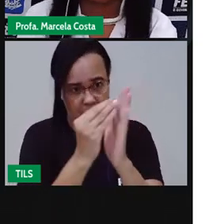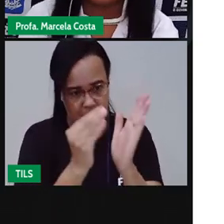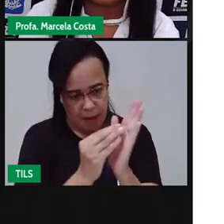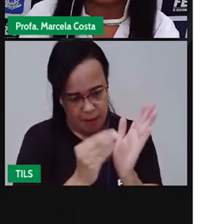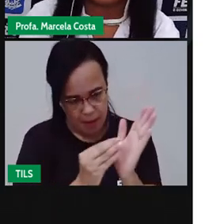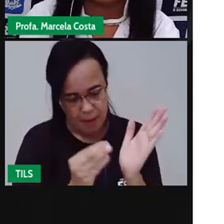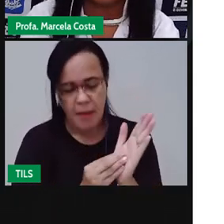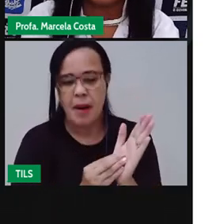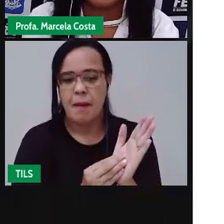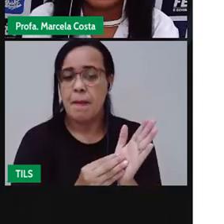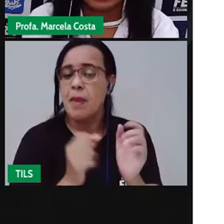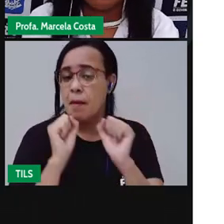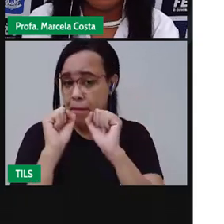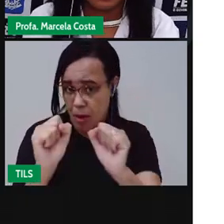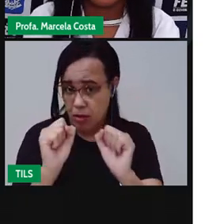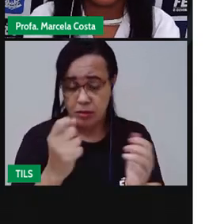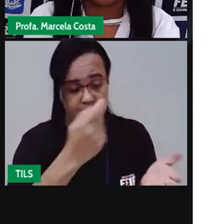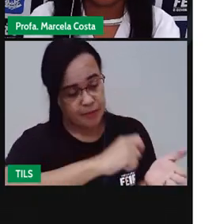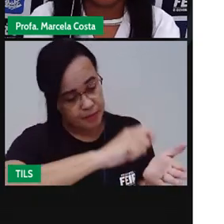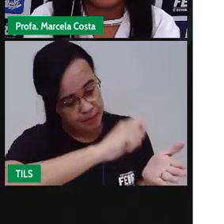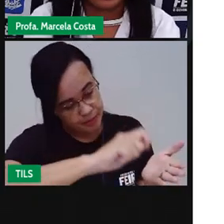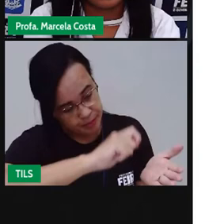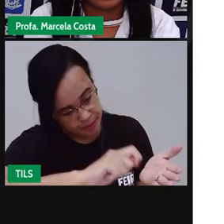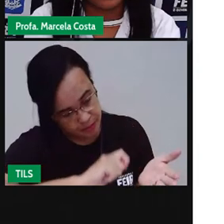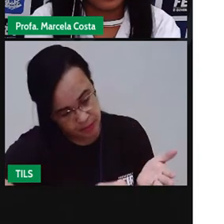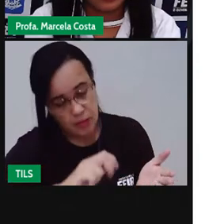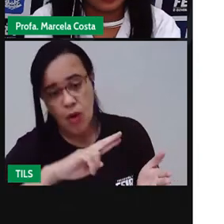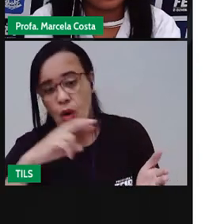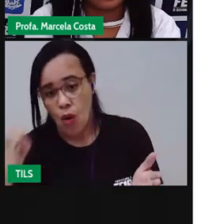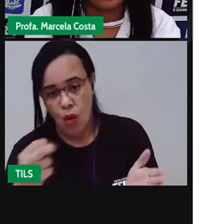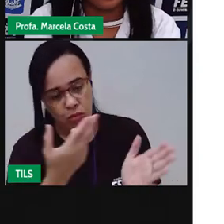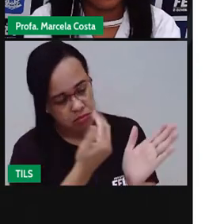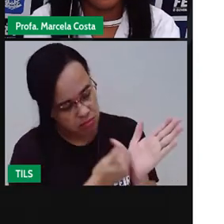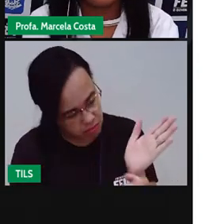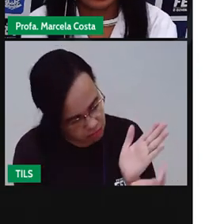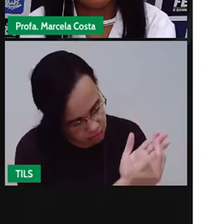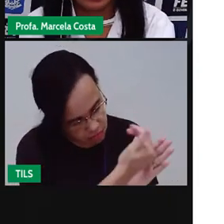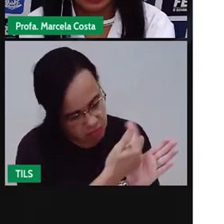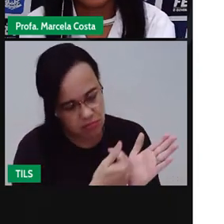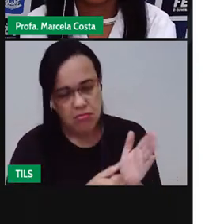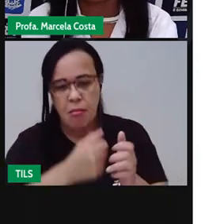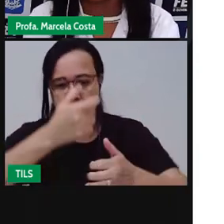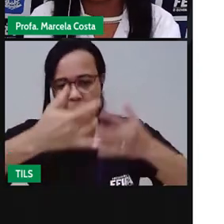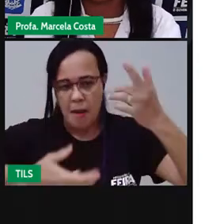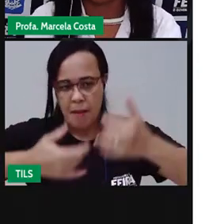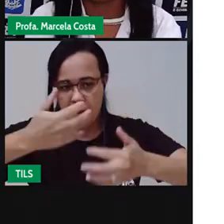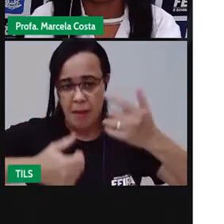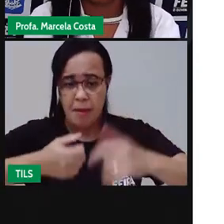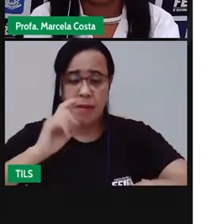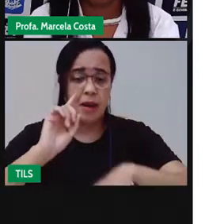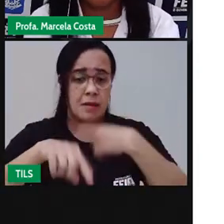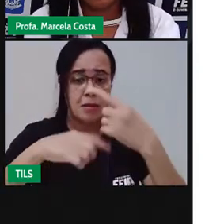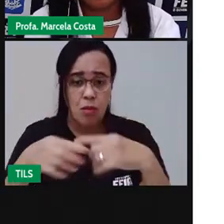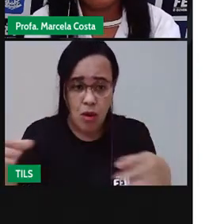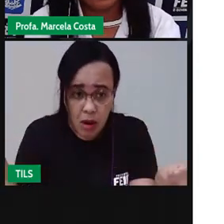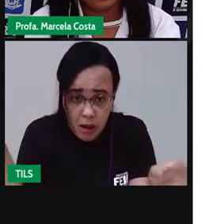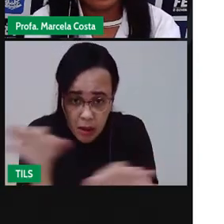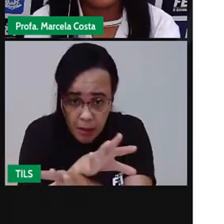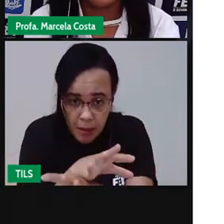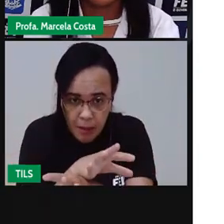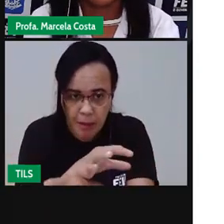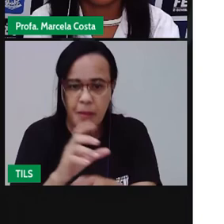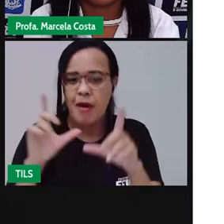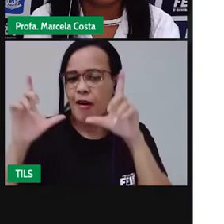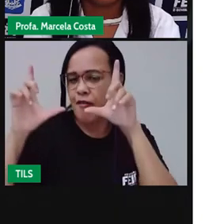Escrevendo ou desenhando, descreva para a gente como é aí a sua casa. Quando terminar, tira uma foto, envia para a